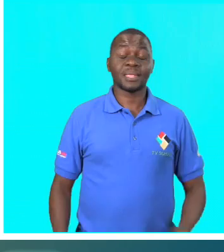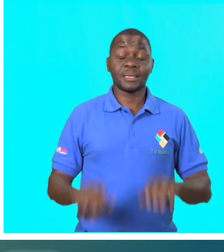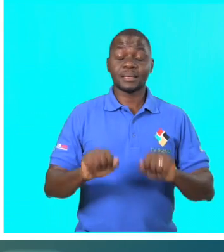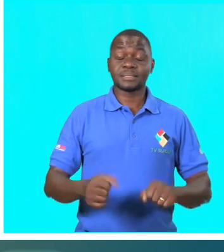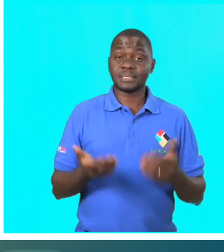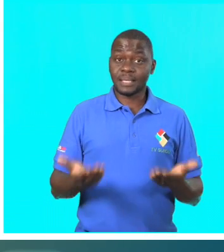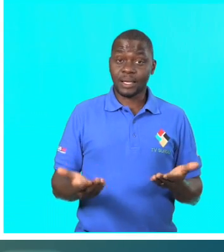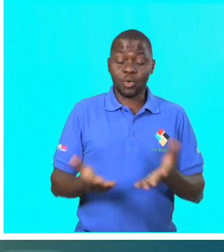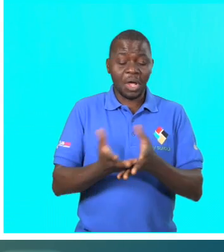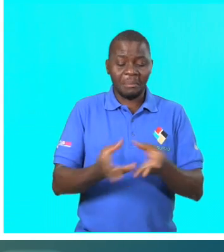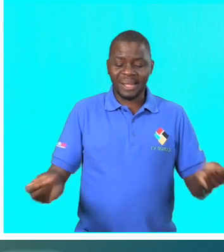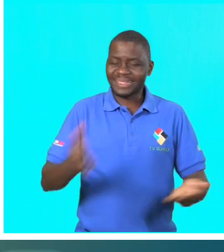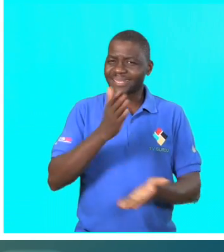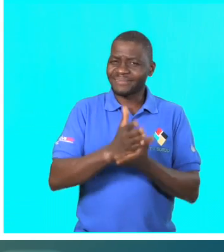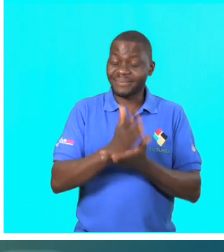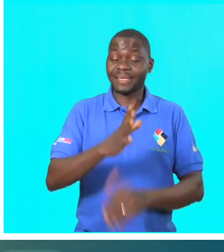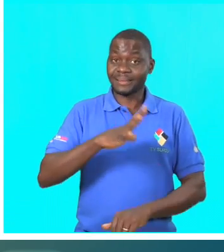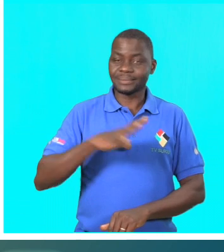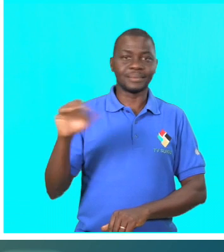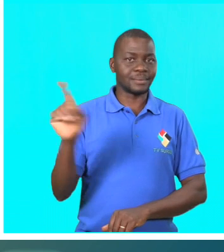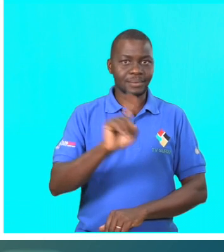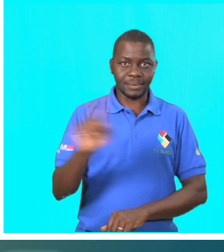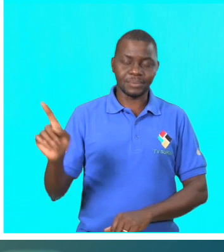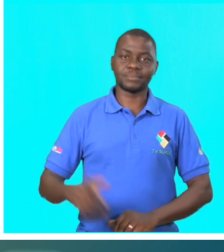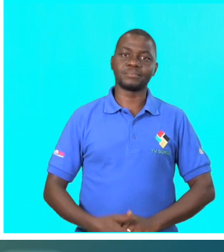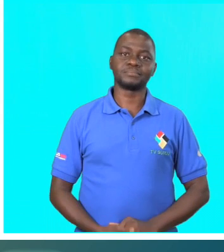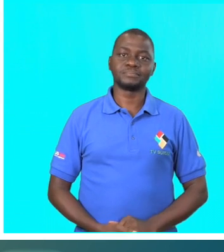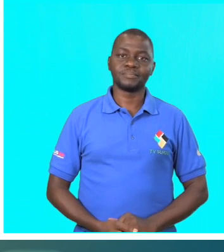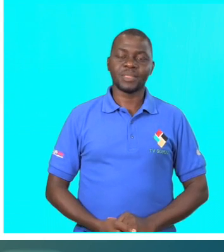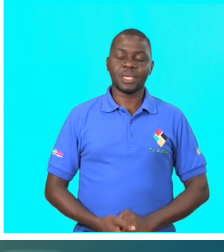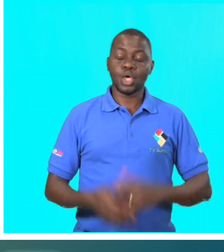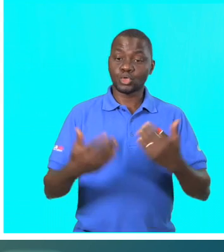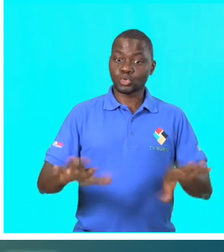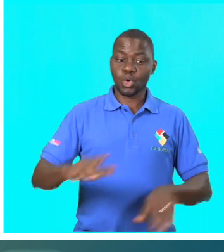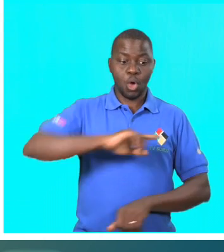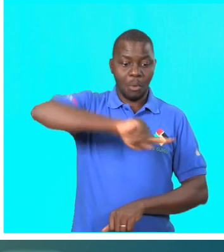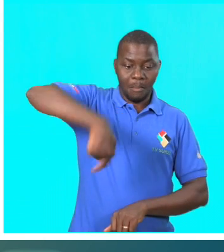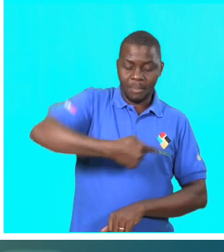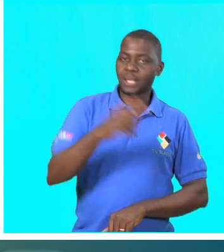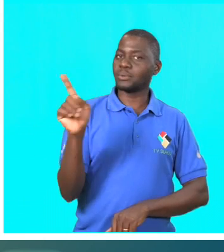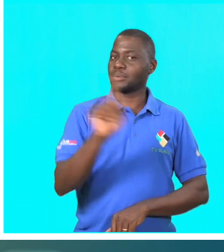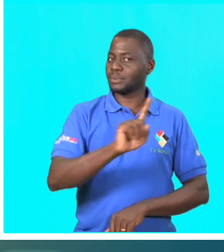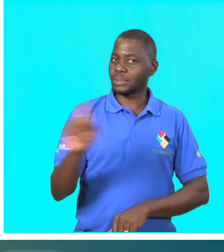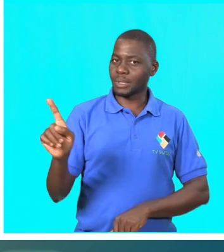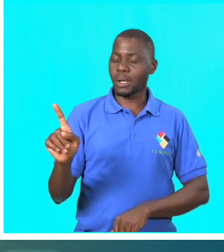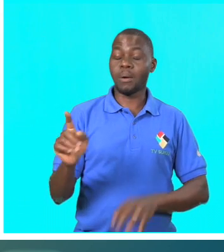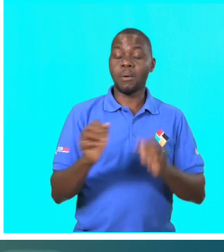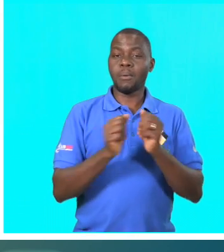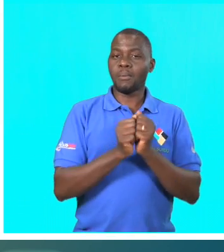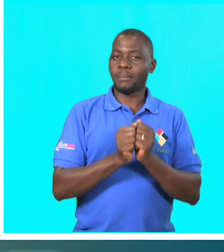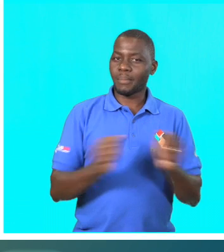O material na verdade ainda não está disponível, não só para nós,